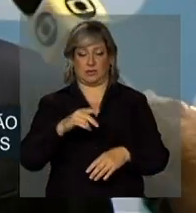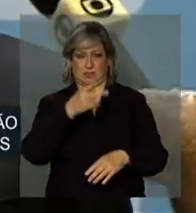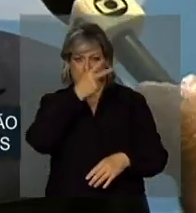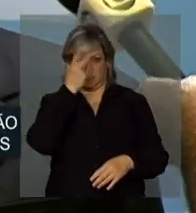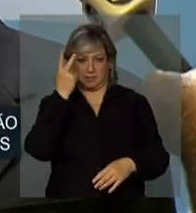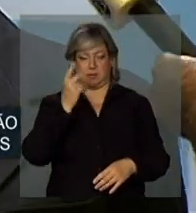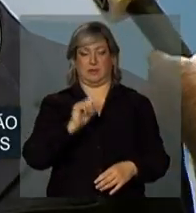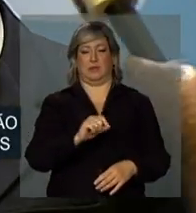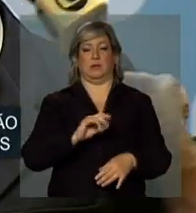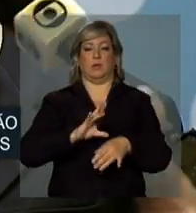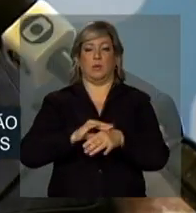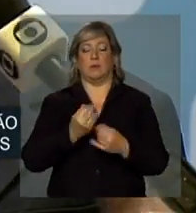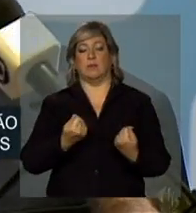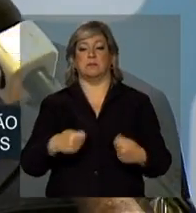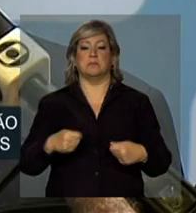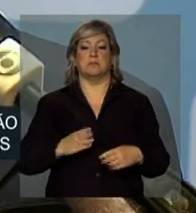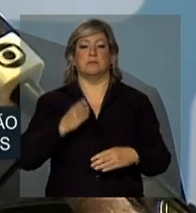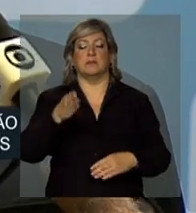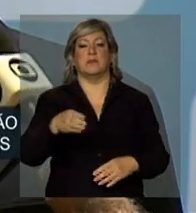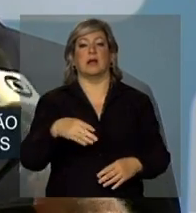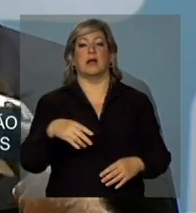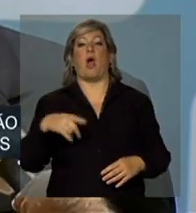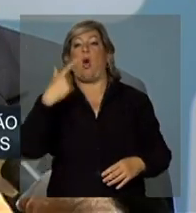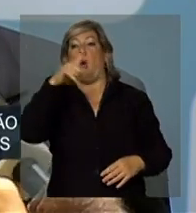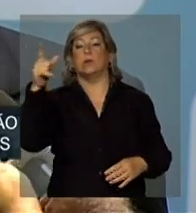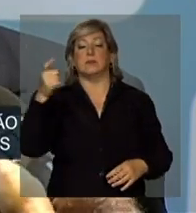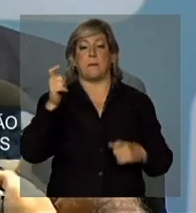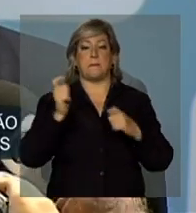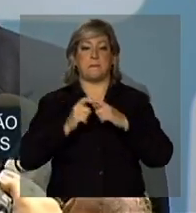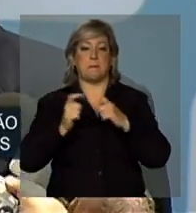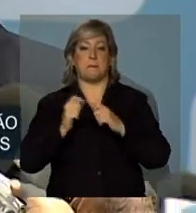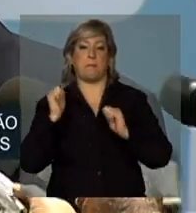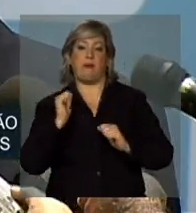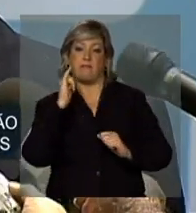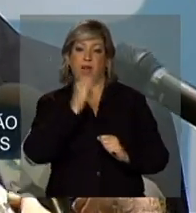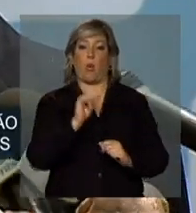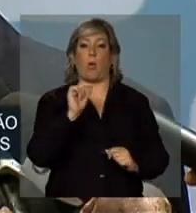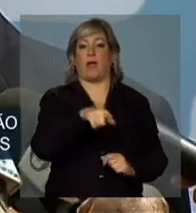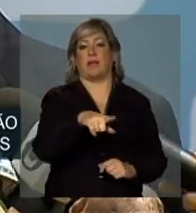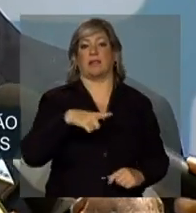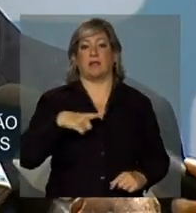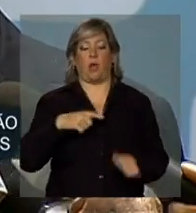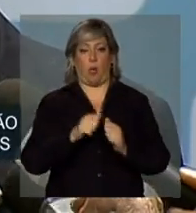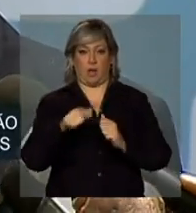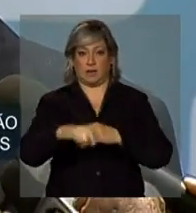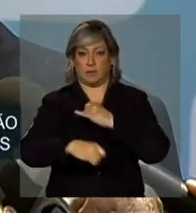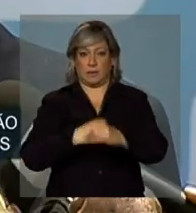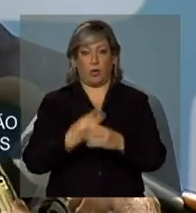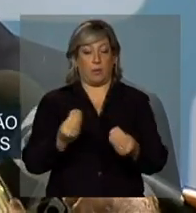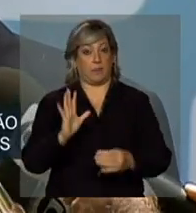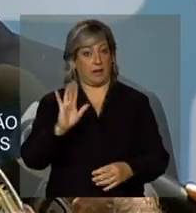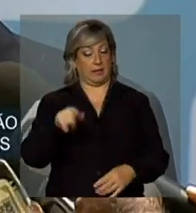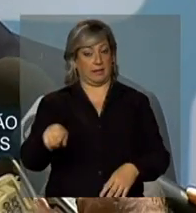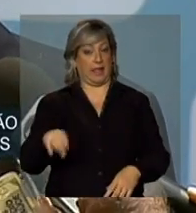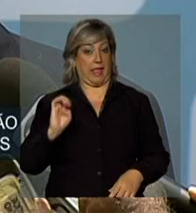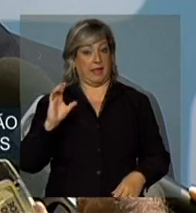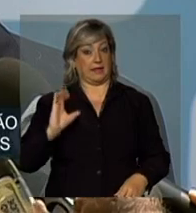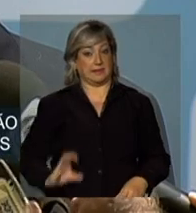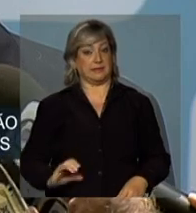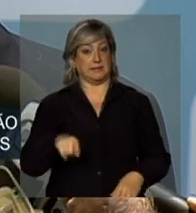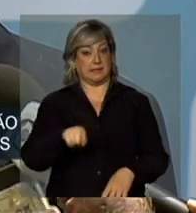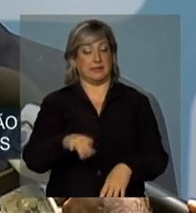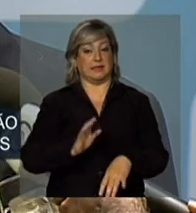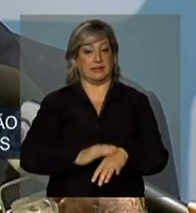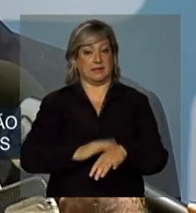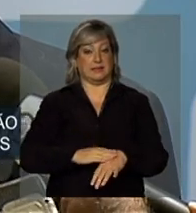outros médicos? Os outros médicos vão poder opinar sobre o que ele tem através desse portal? O paciente que toma essa decisão. Se ele quiser,